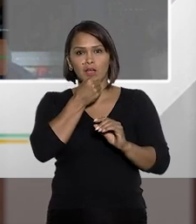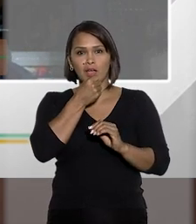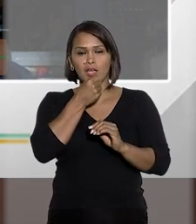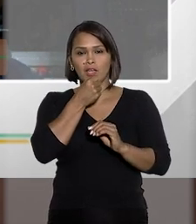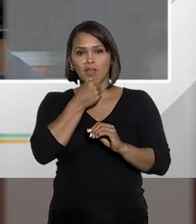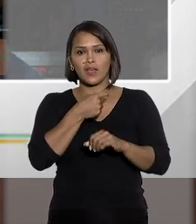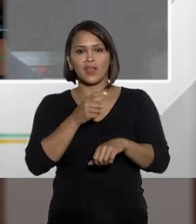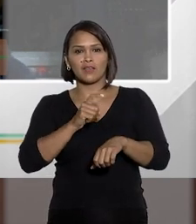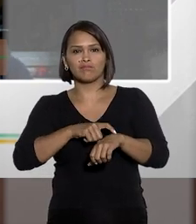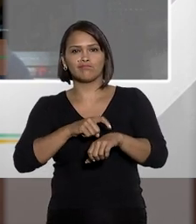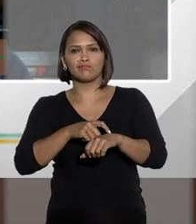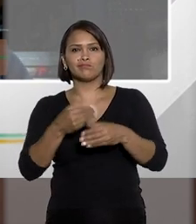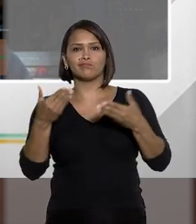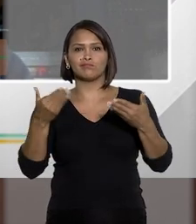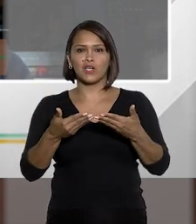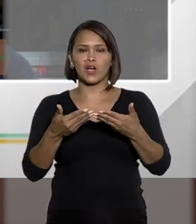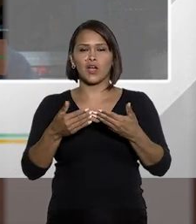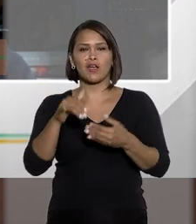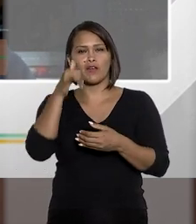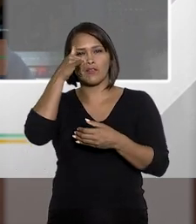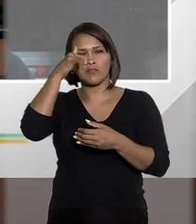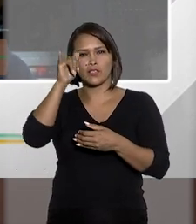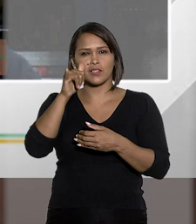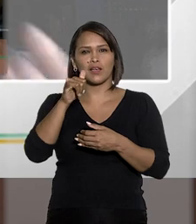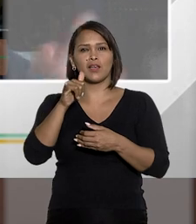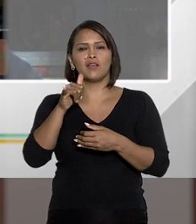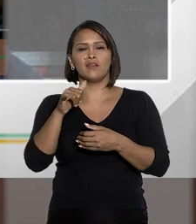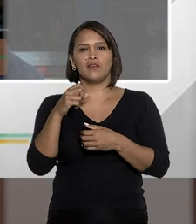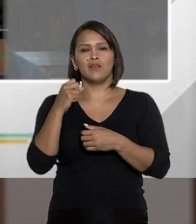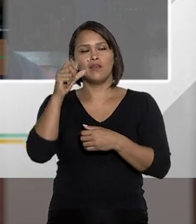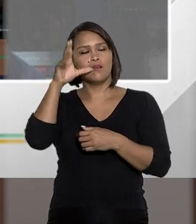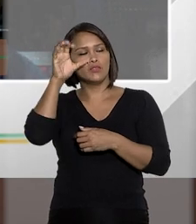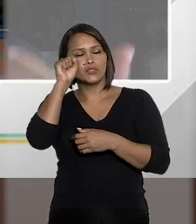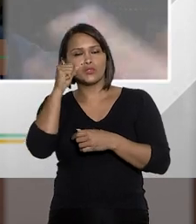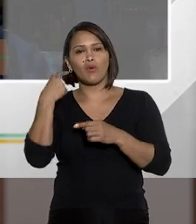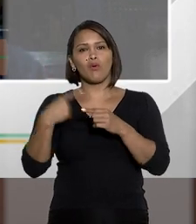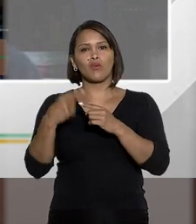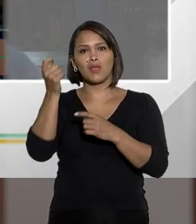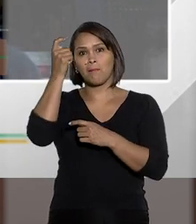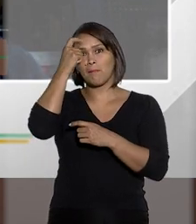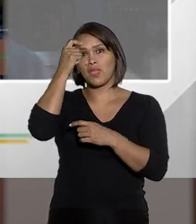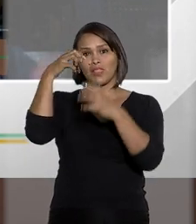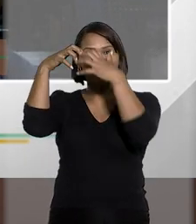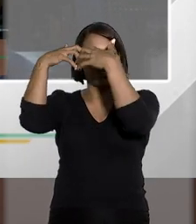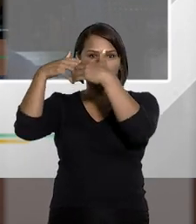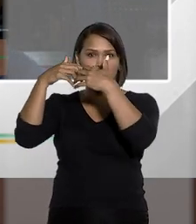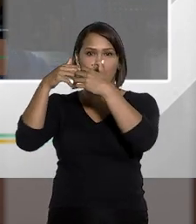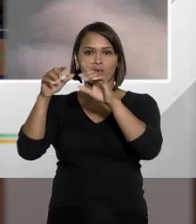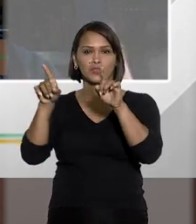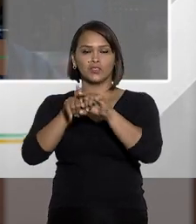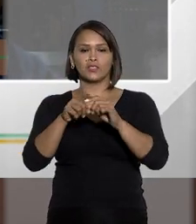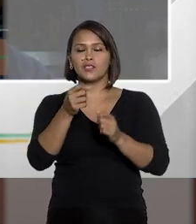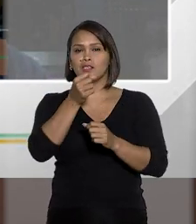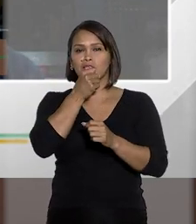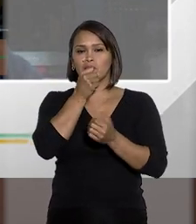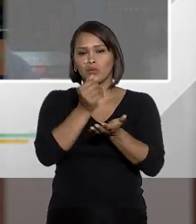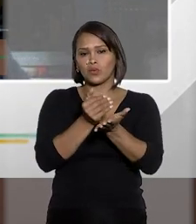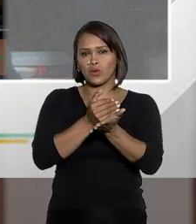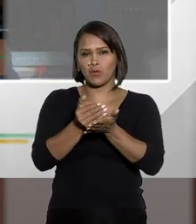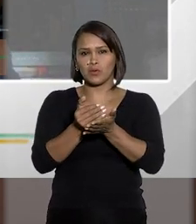interrogatório no momento de inevitável fadiga física e mental. Ora, se o